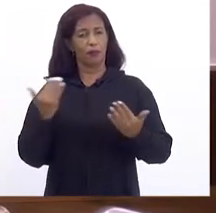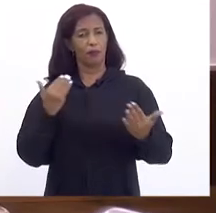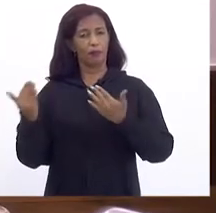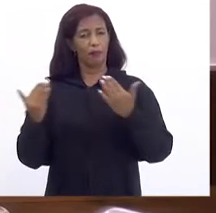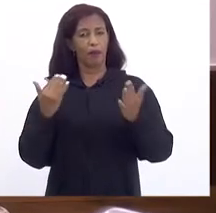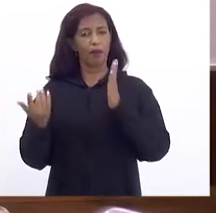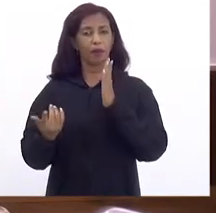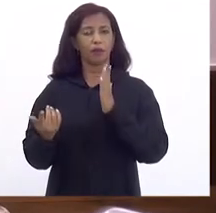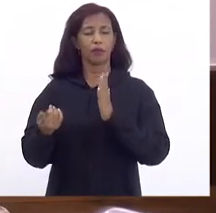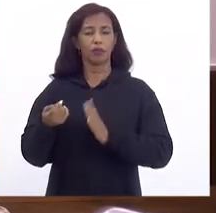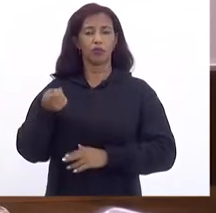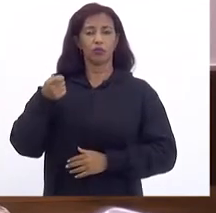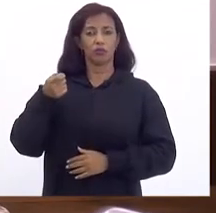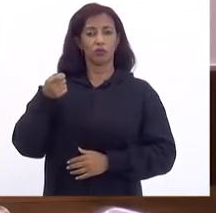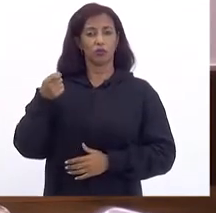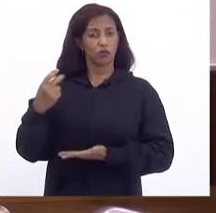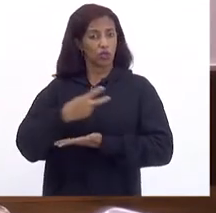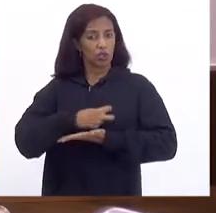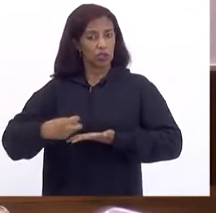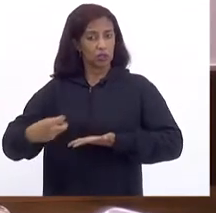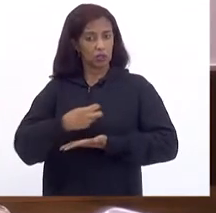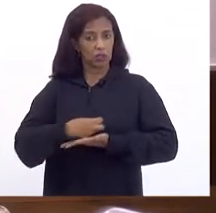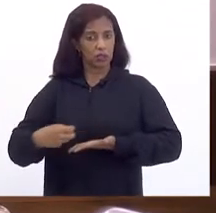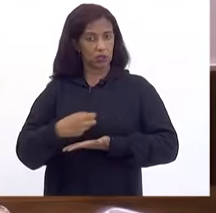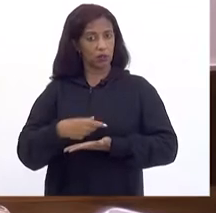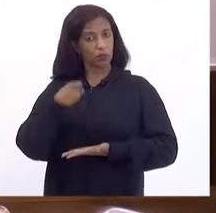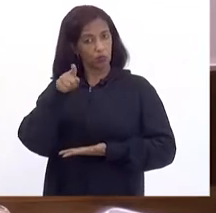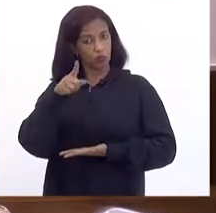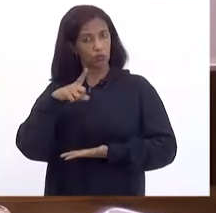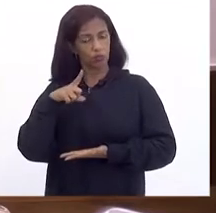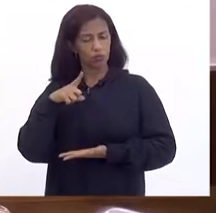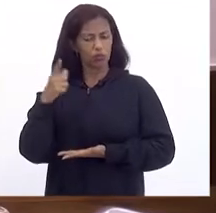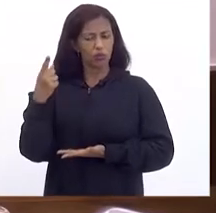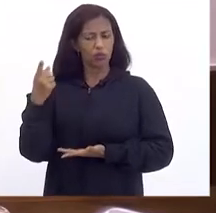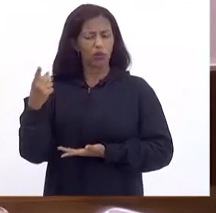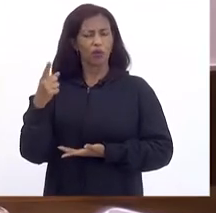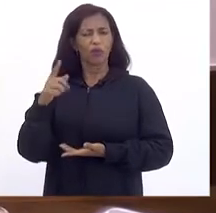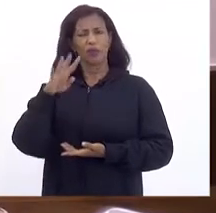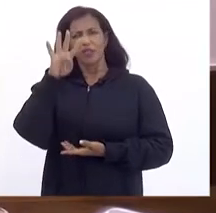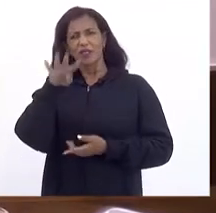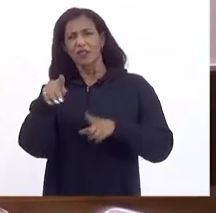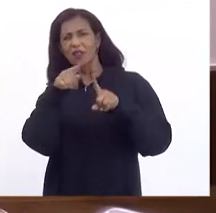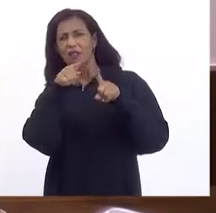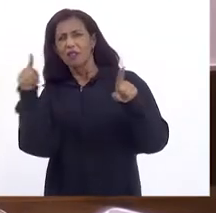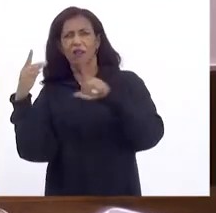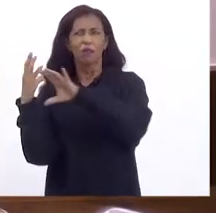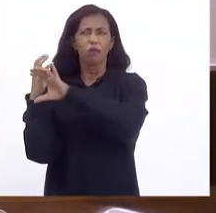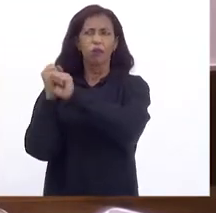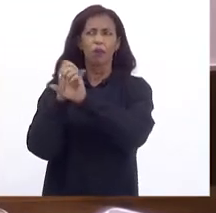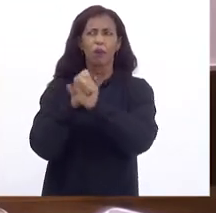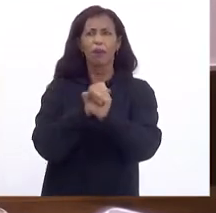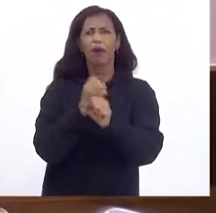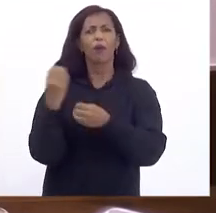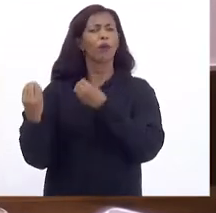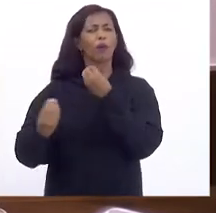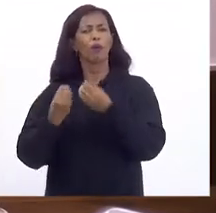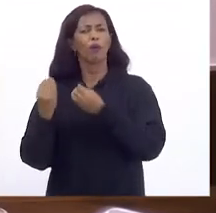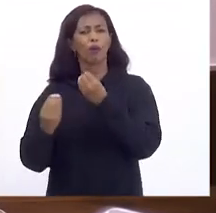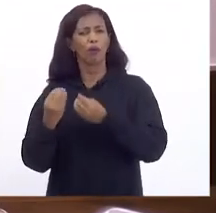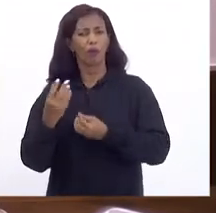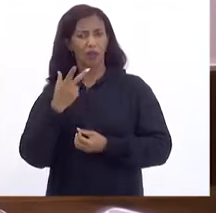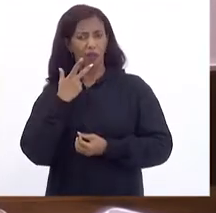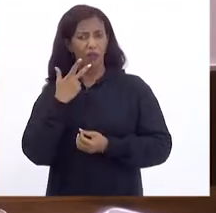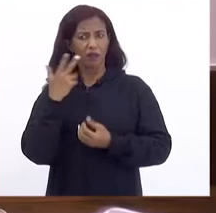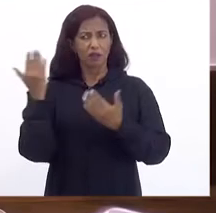Tributários Que o senhor Está usando Para fazer Aquelas projeções E dizer Que se esses